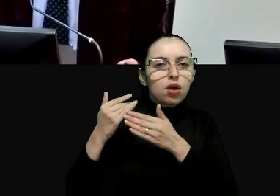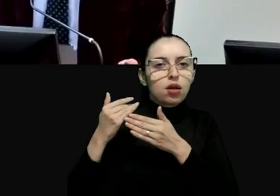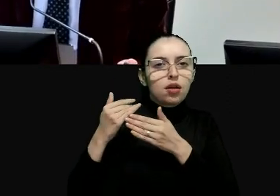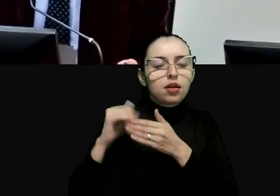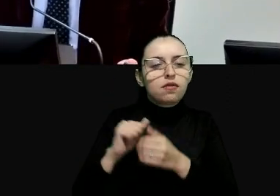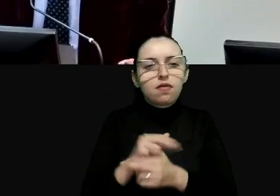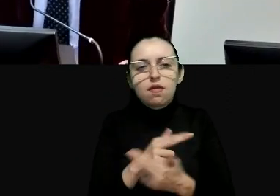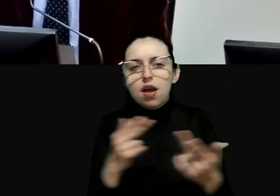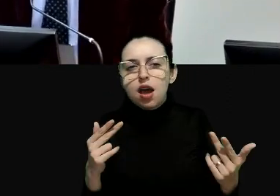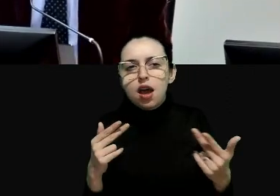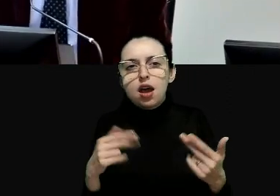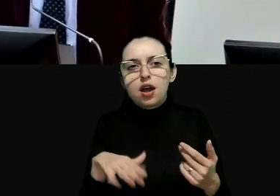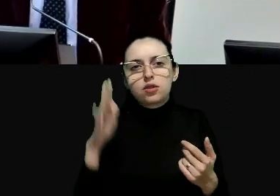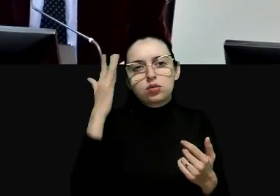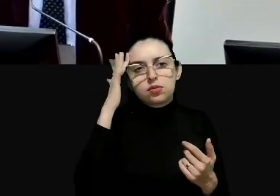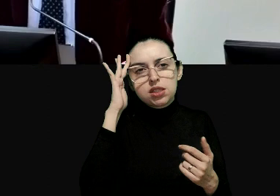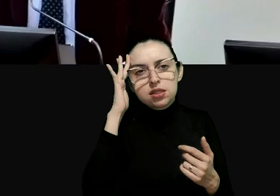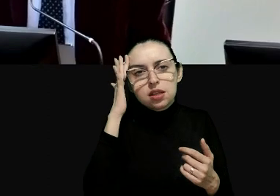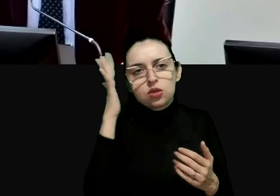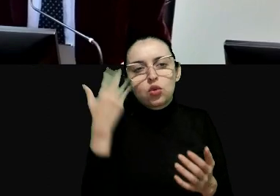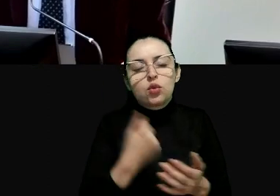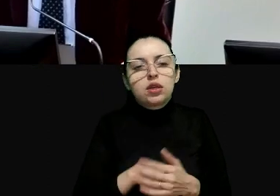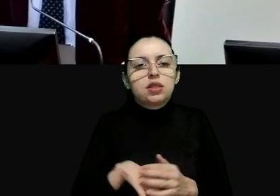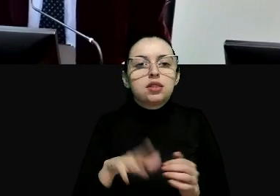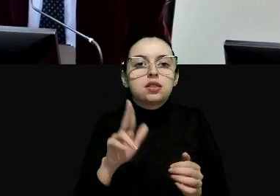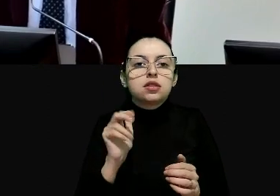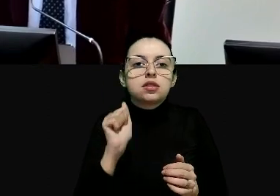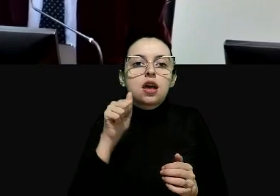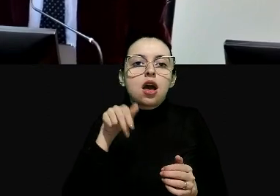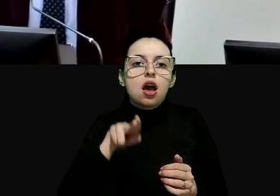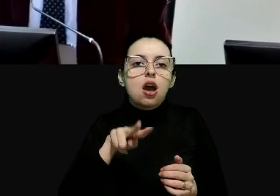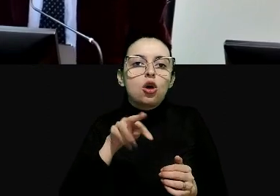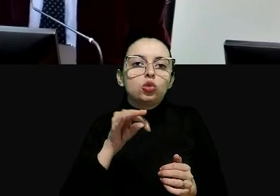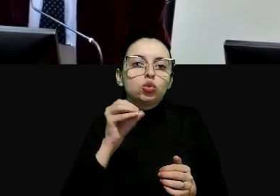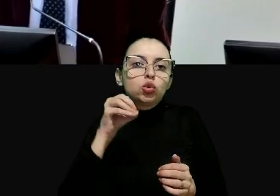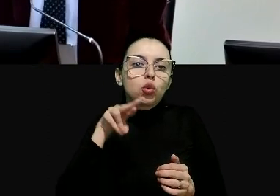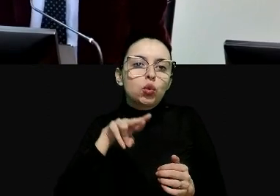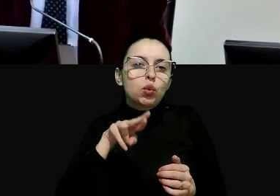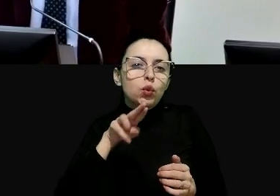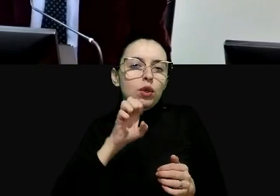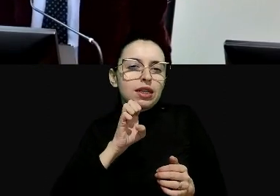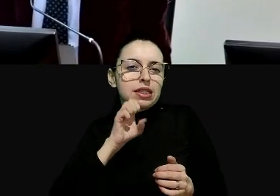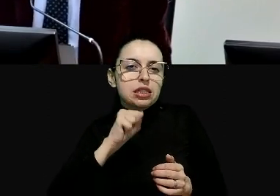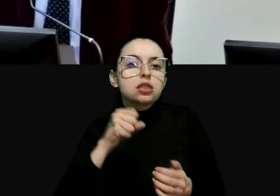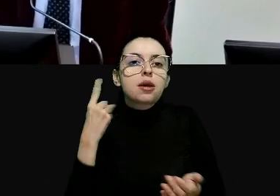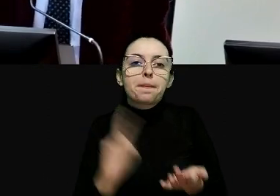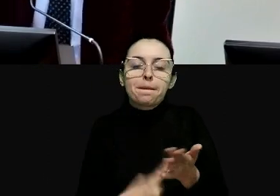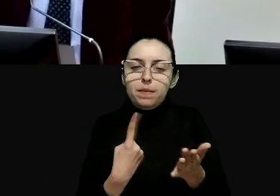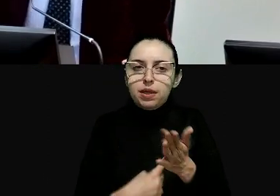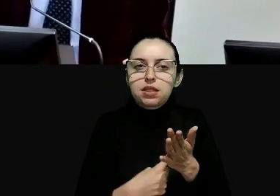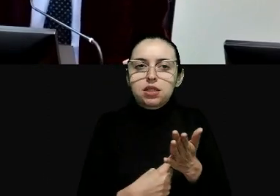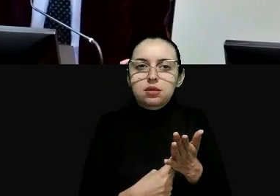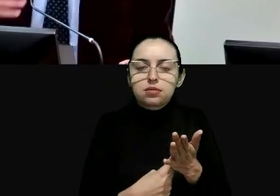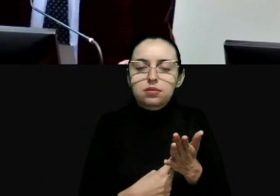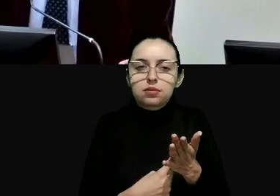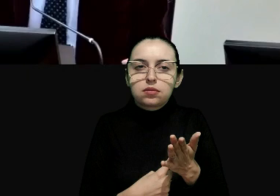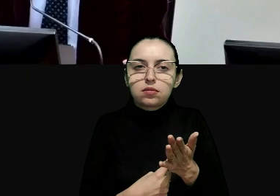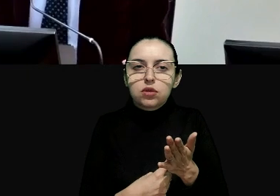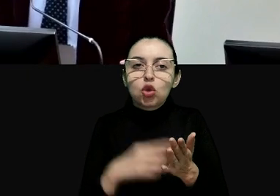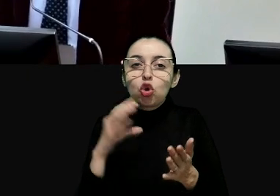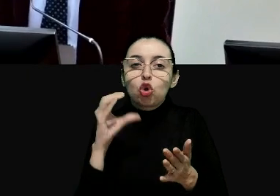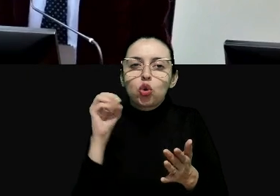autores que têm uma identidade compartida e isso é um compromisso com o